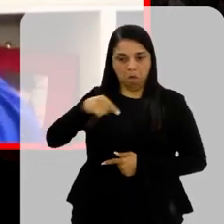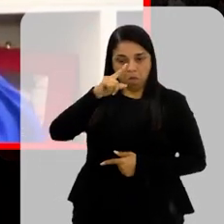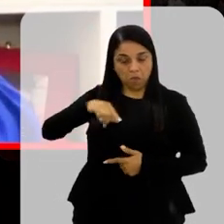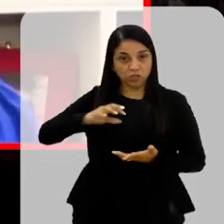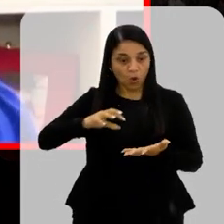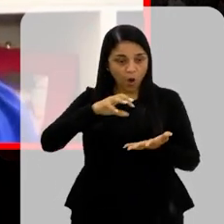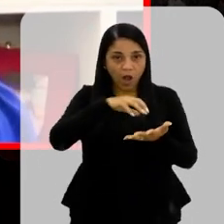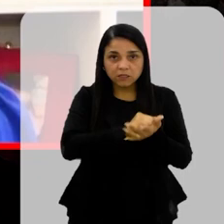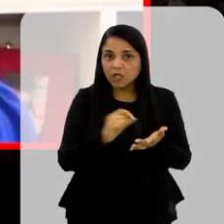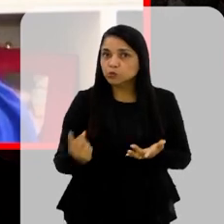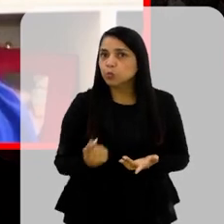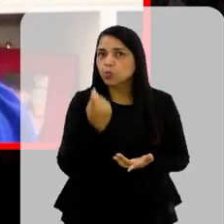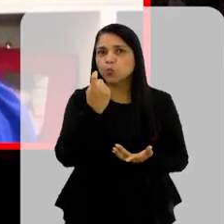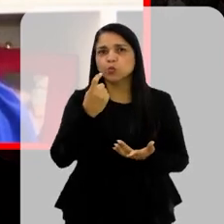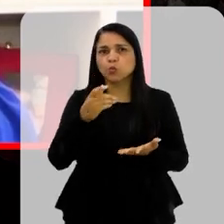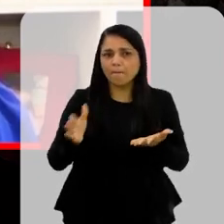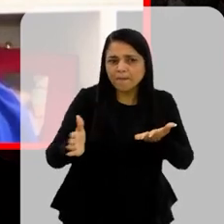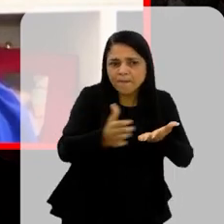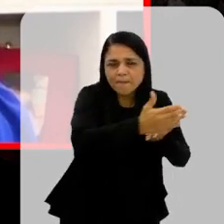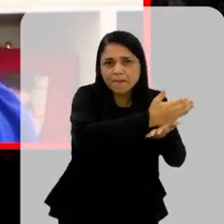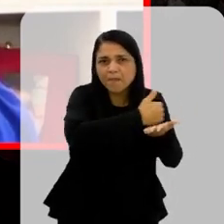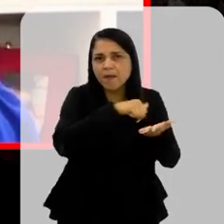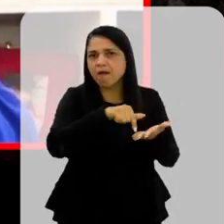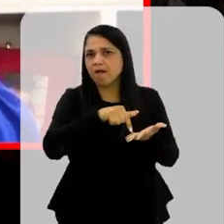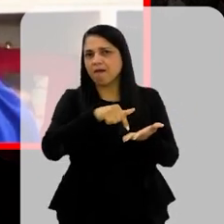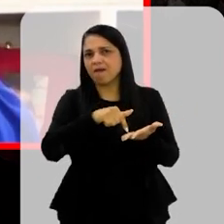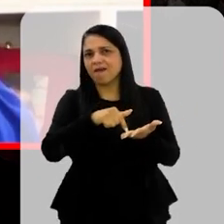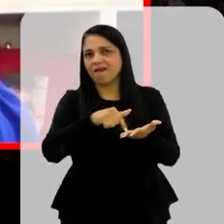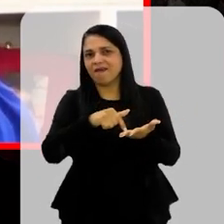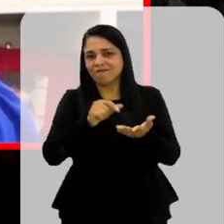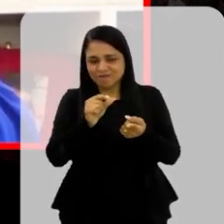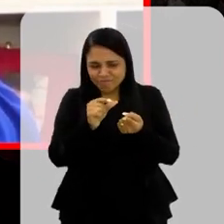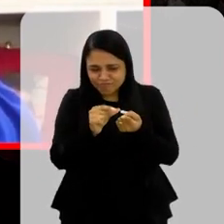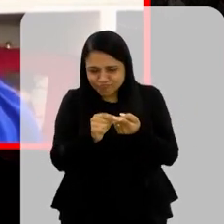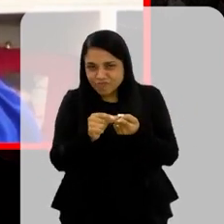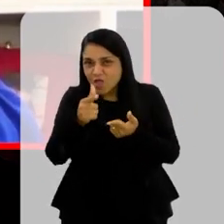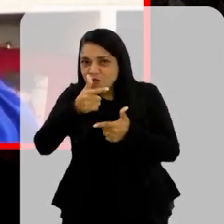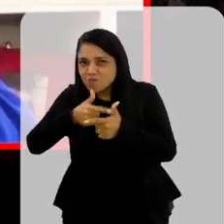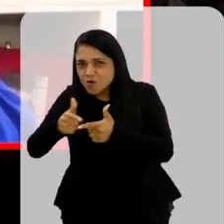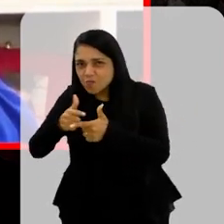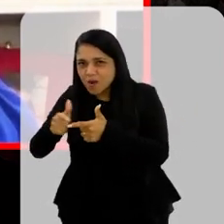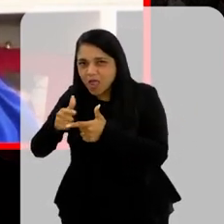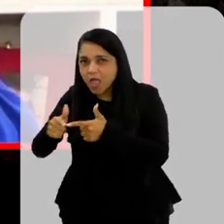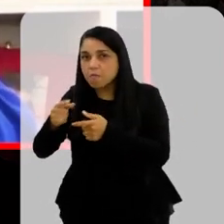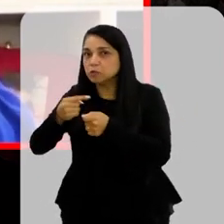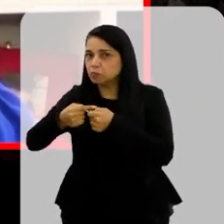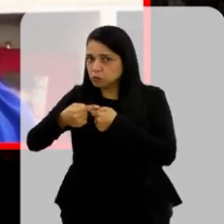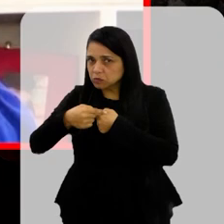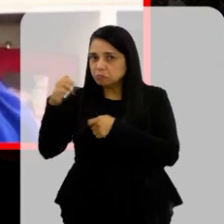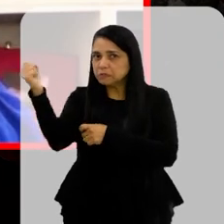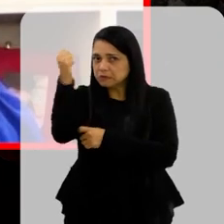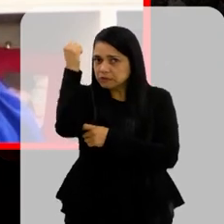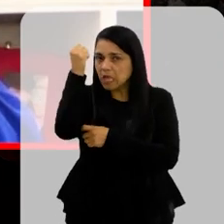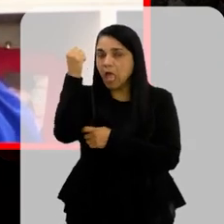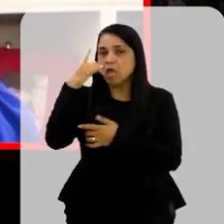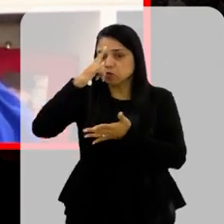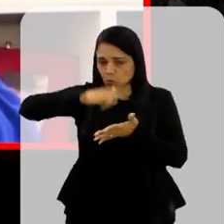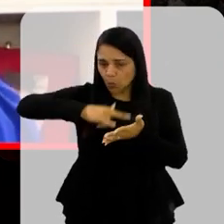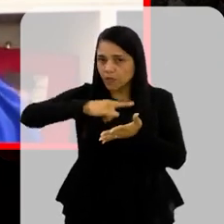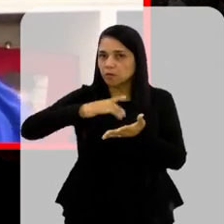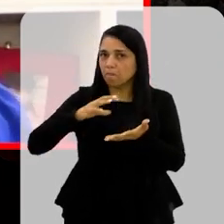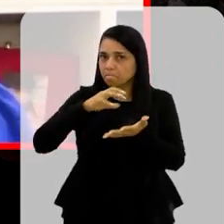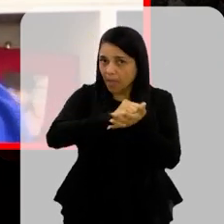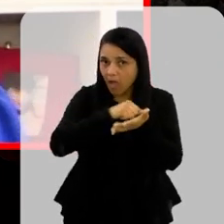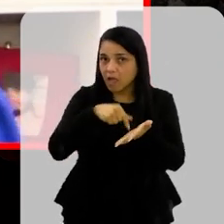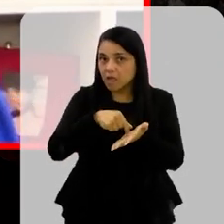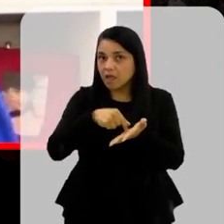cadastro único Fazer uma pesquisa Fazer um levantamento E aqueles aparelhos Que tiveram problemas Em outros municípios Tiveram mais sérios Documentados Por